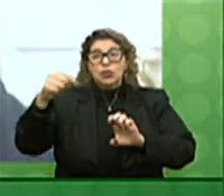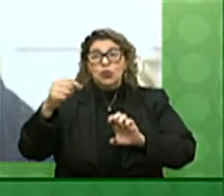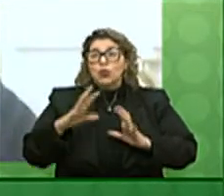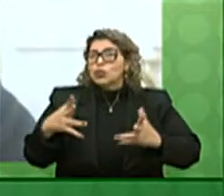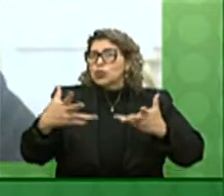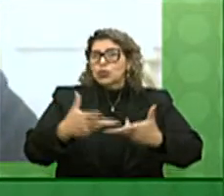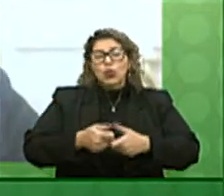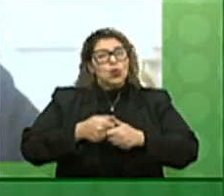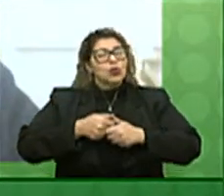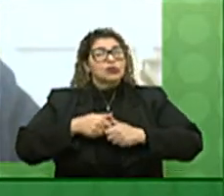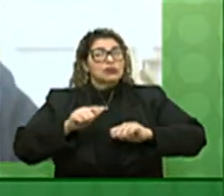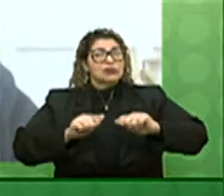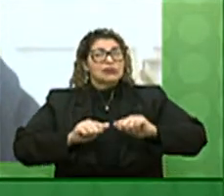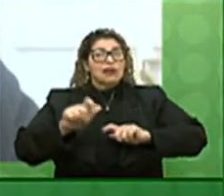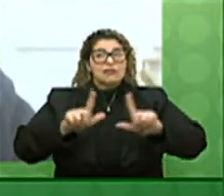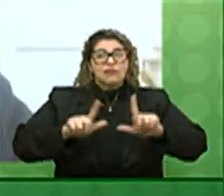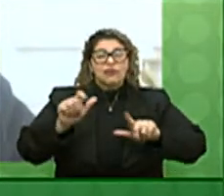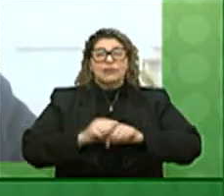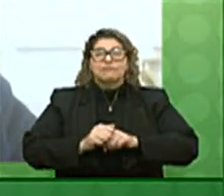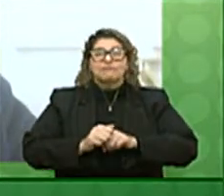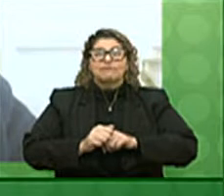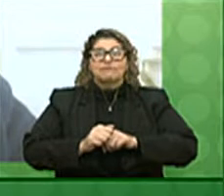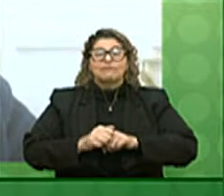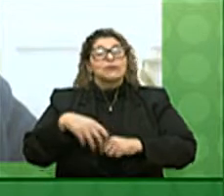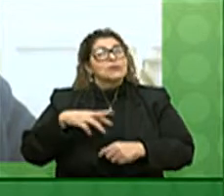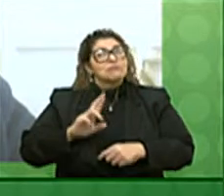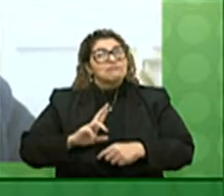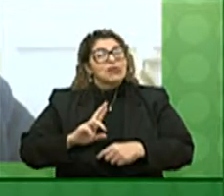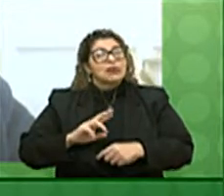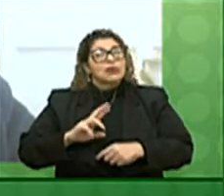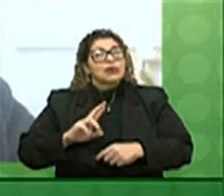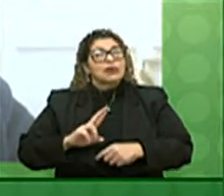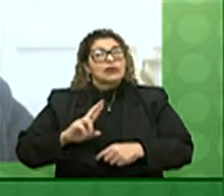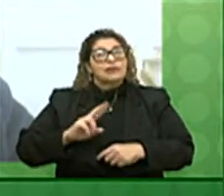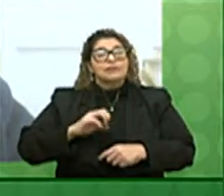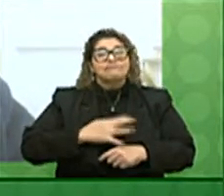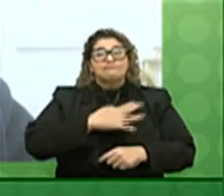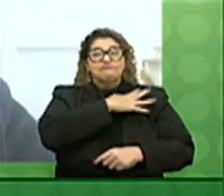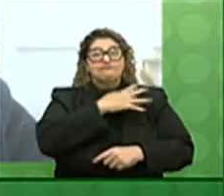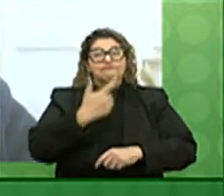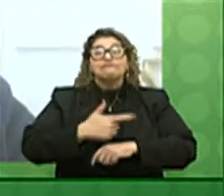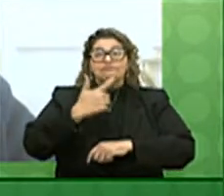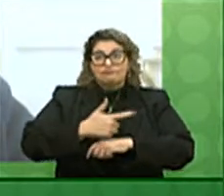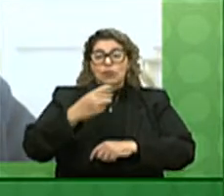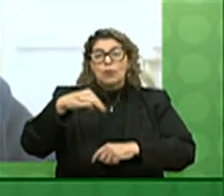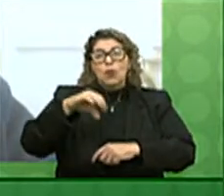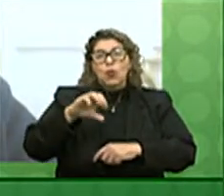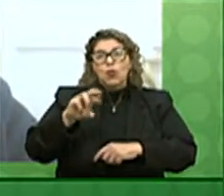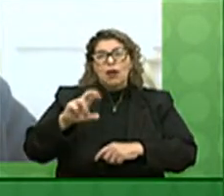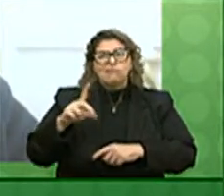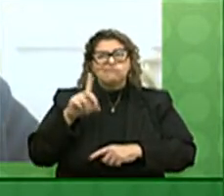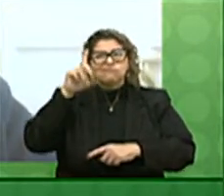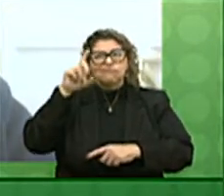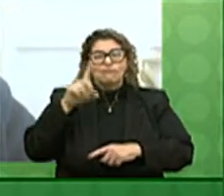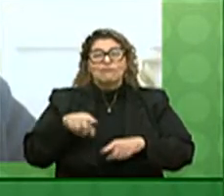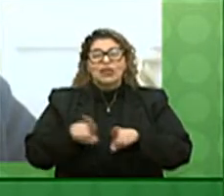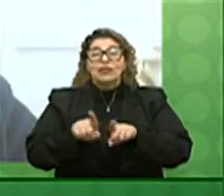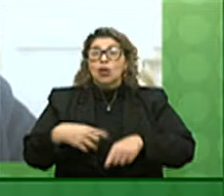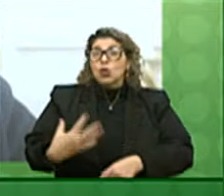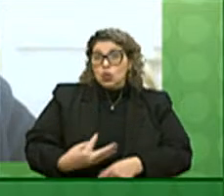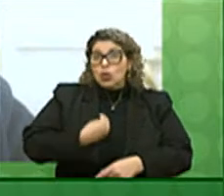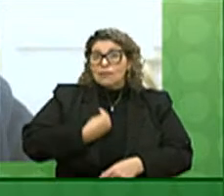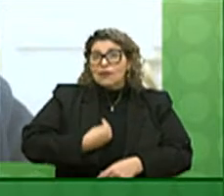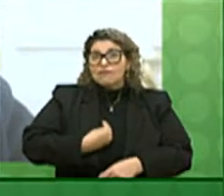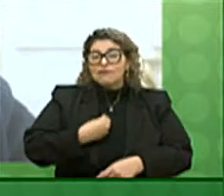da imprensa. O general Mourão, como foi destacado aqui pelo presidente Hernani Polo, tem uma vida